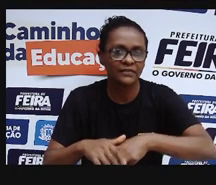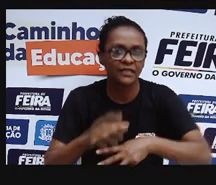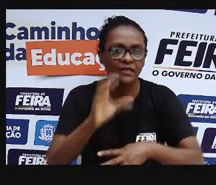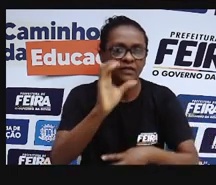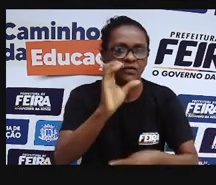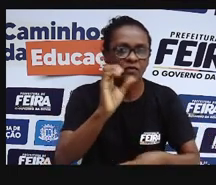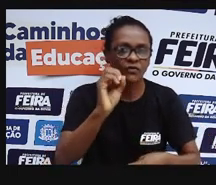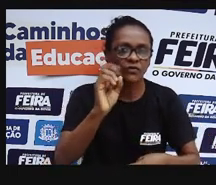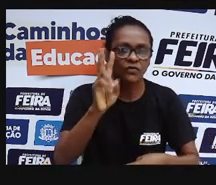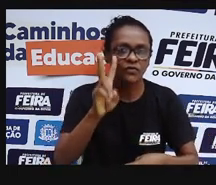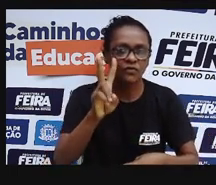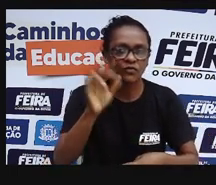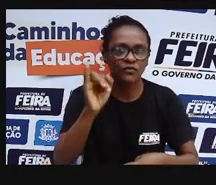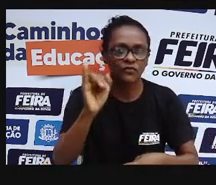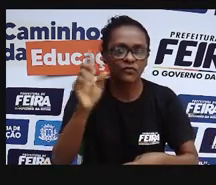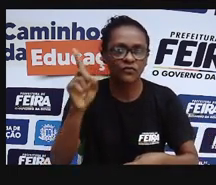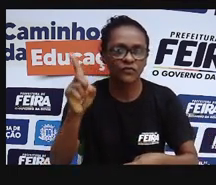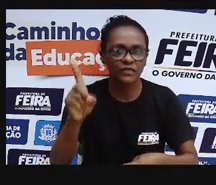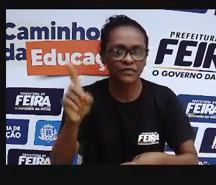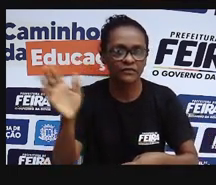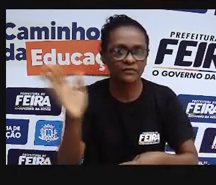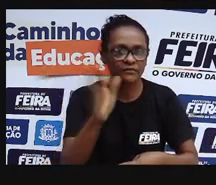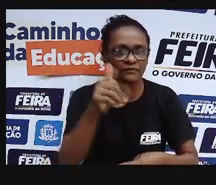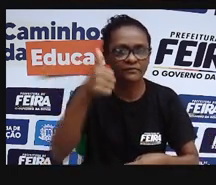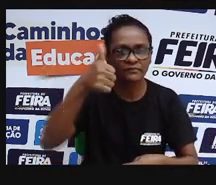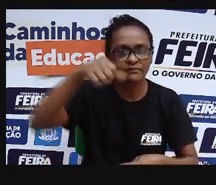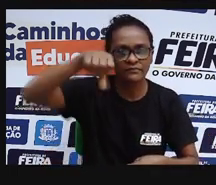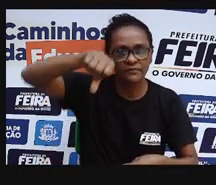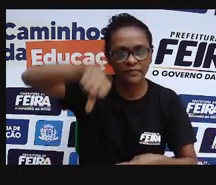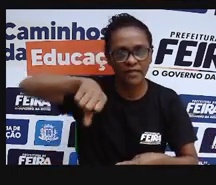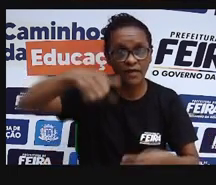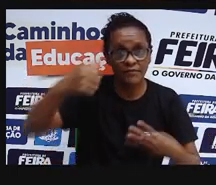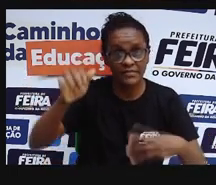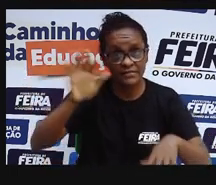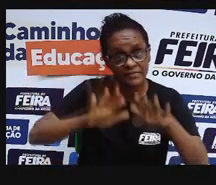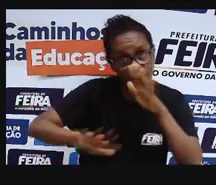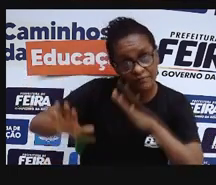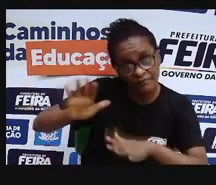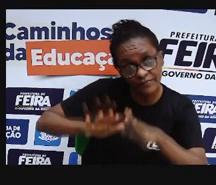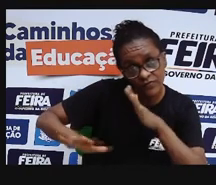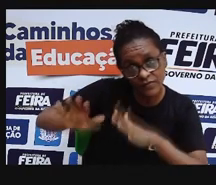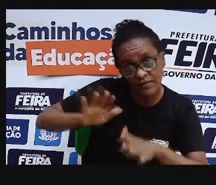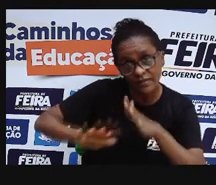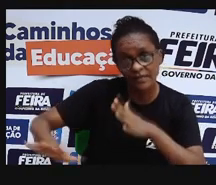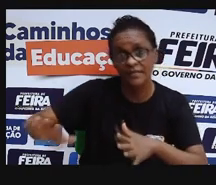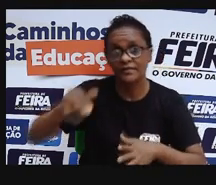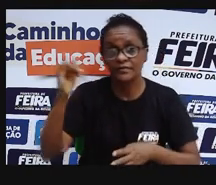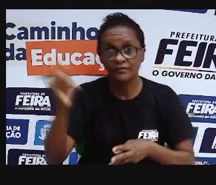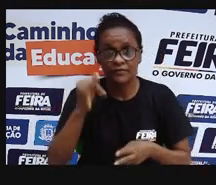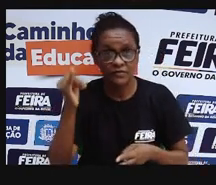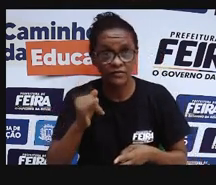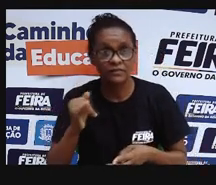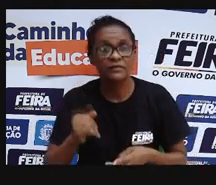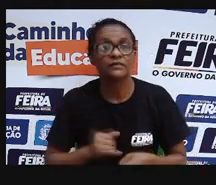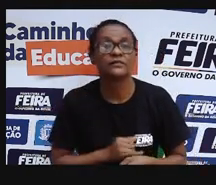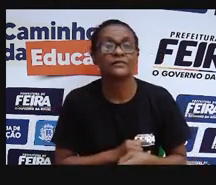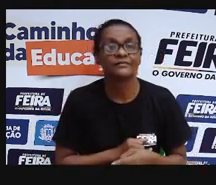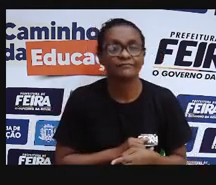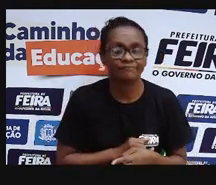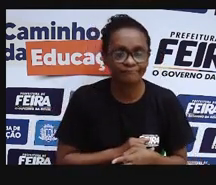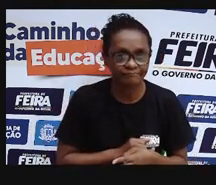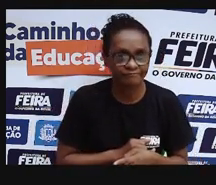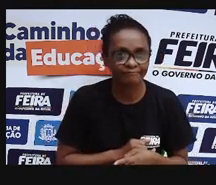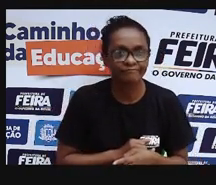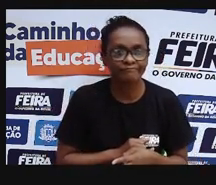-19. E a gente viu as prevenções, alguns cuidados que precisamos tomar para a nossa